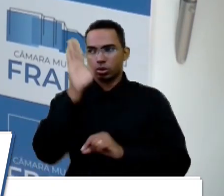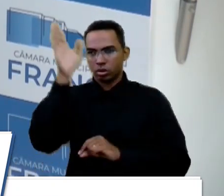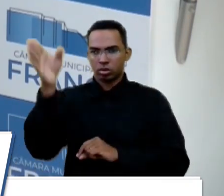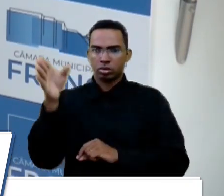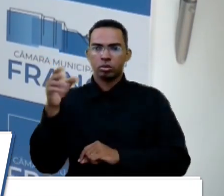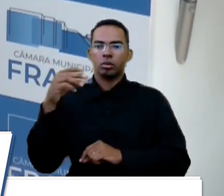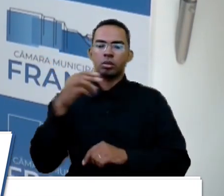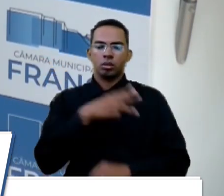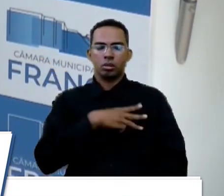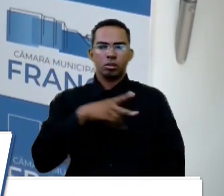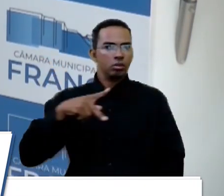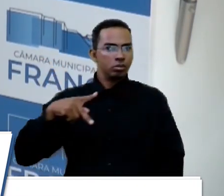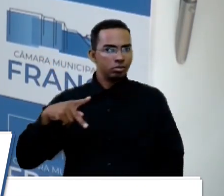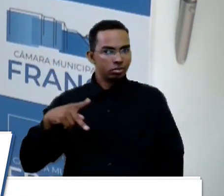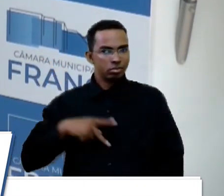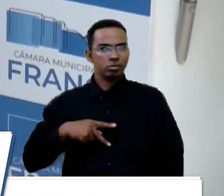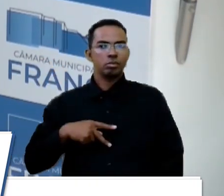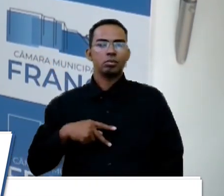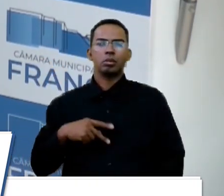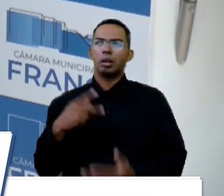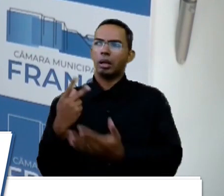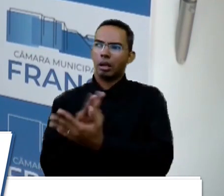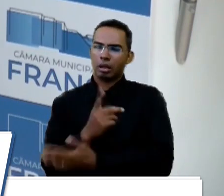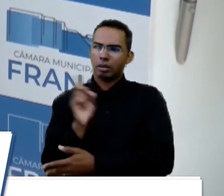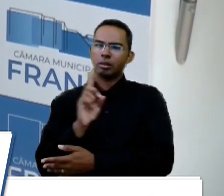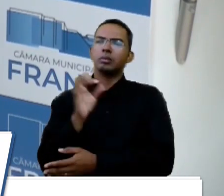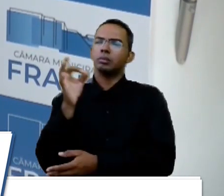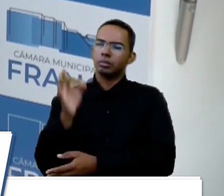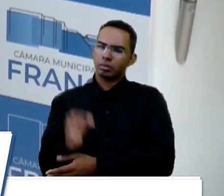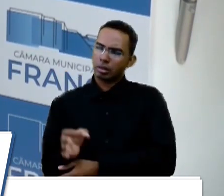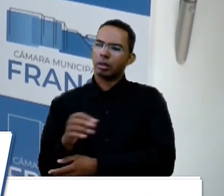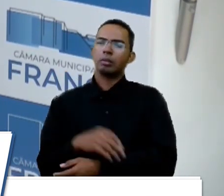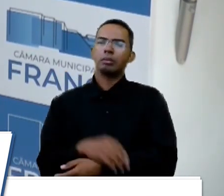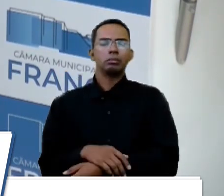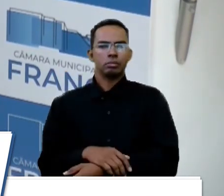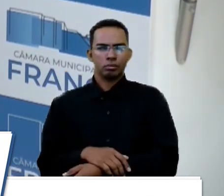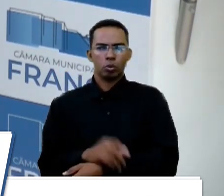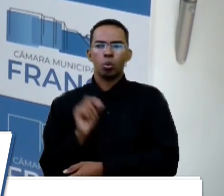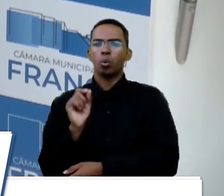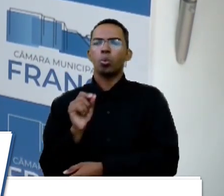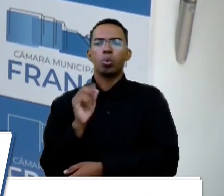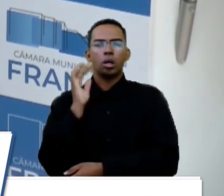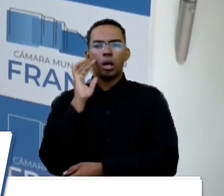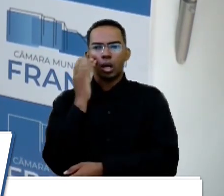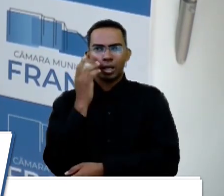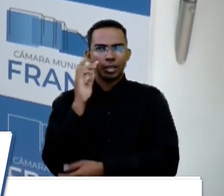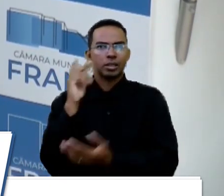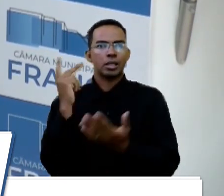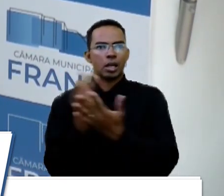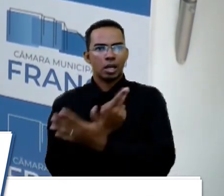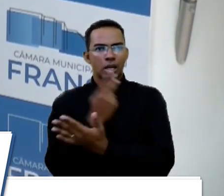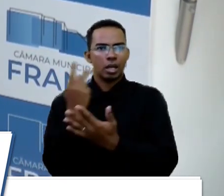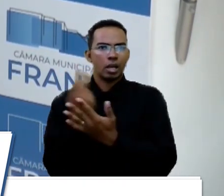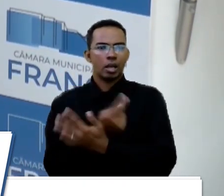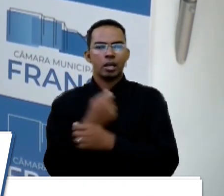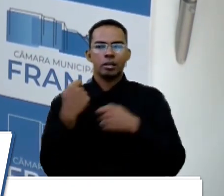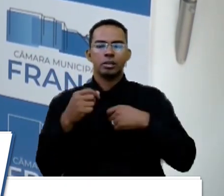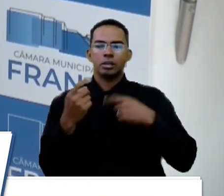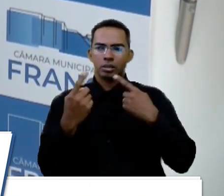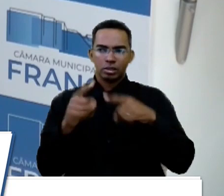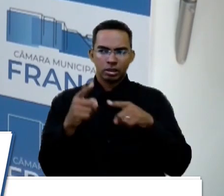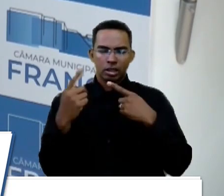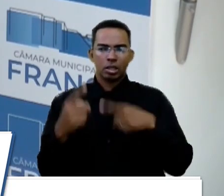Ministério Público. Está errado? Não, está correto. O que a gente acha que está errado? A gente tem que denunciar mesmo